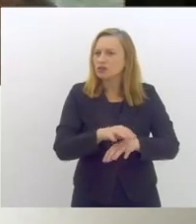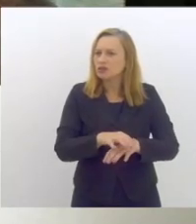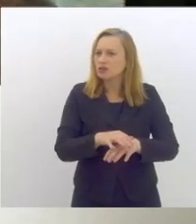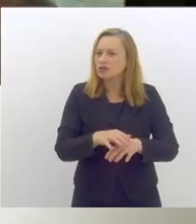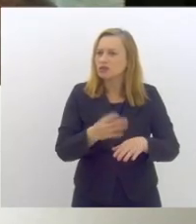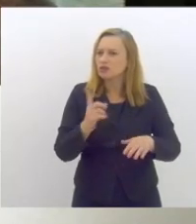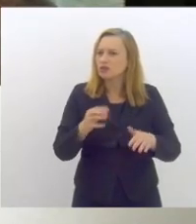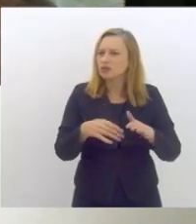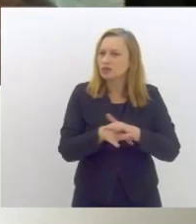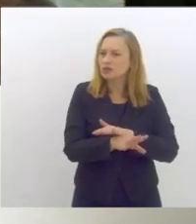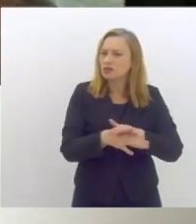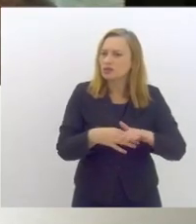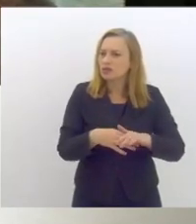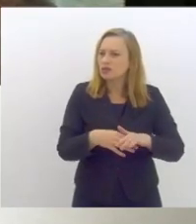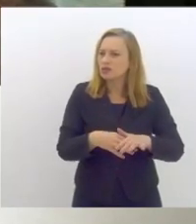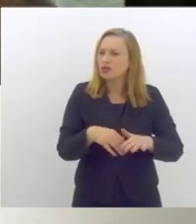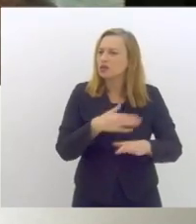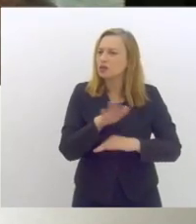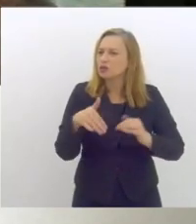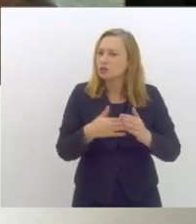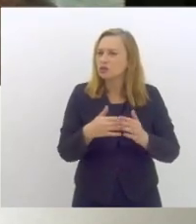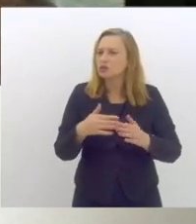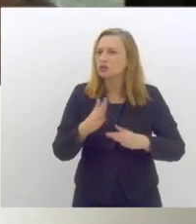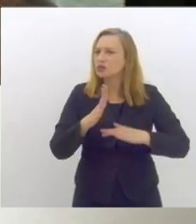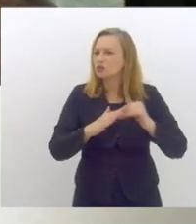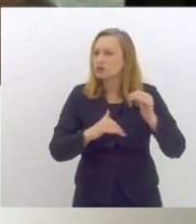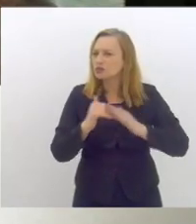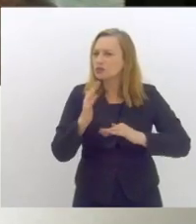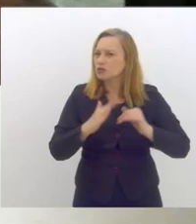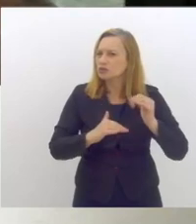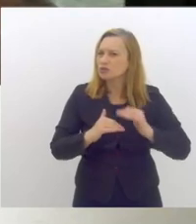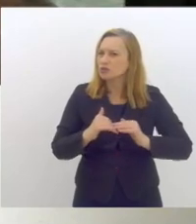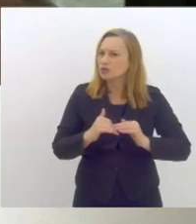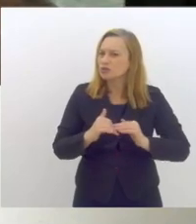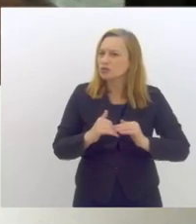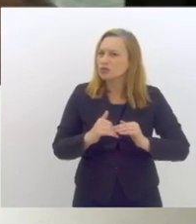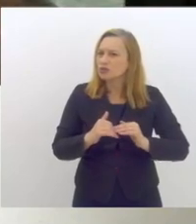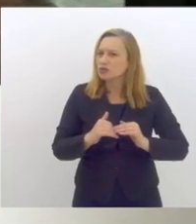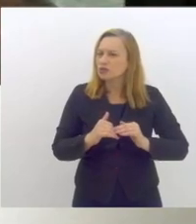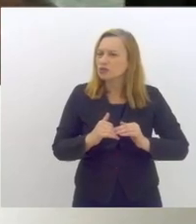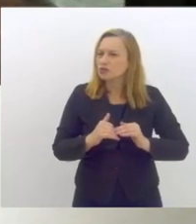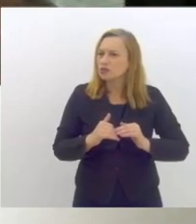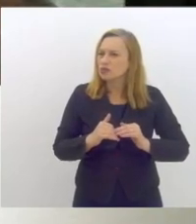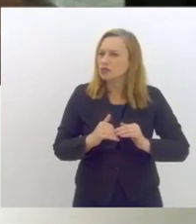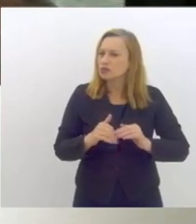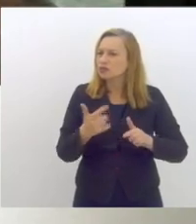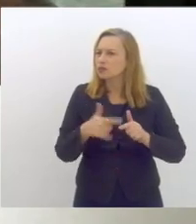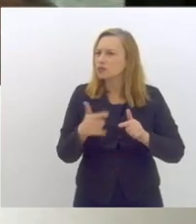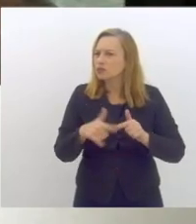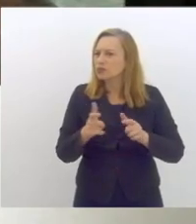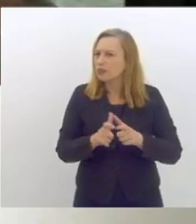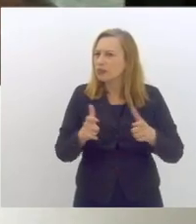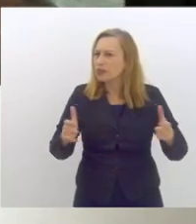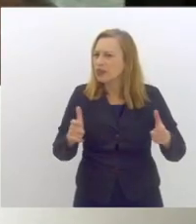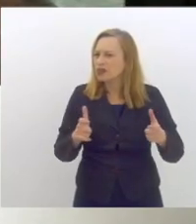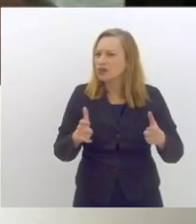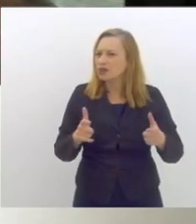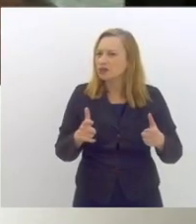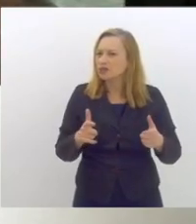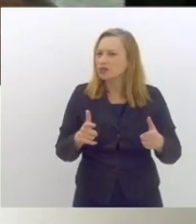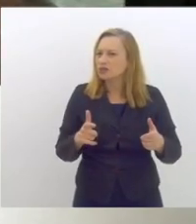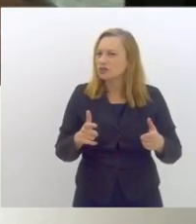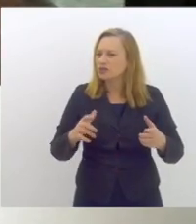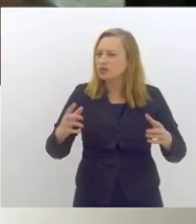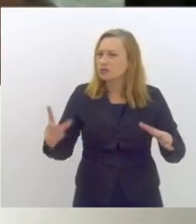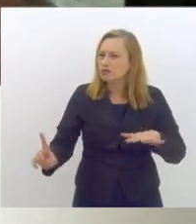desacostumou a todos os alunos, aos profissionais e esse tem sido um dos maiores problemas de enfrentamento a